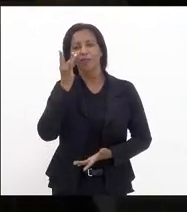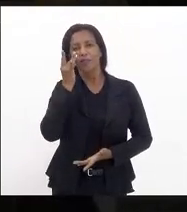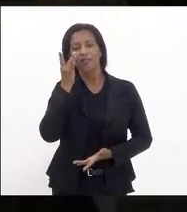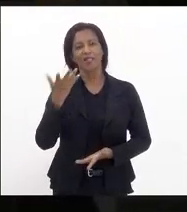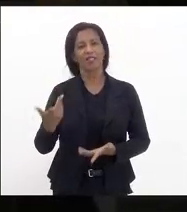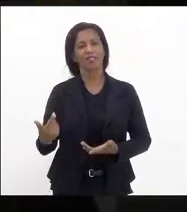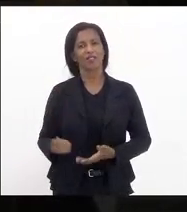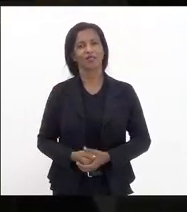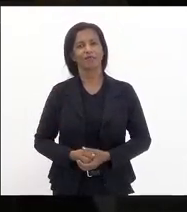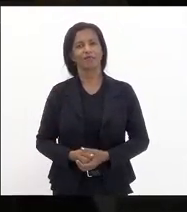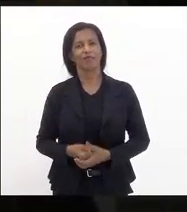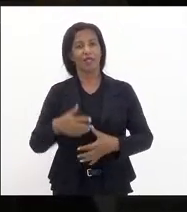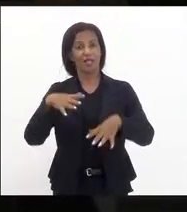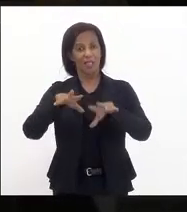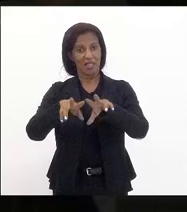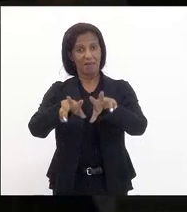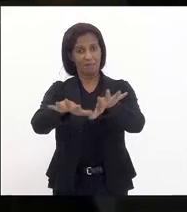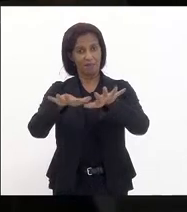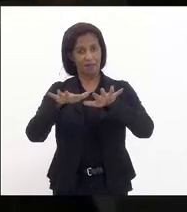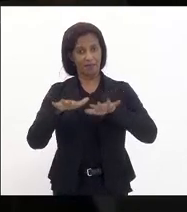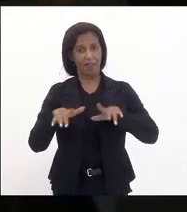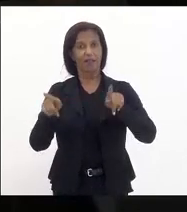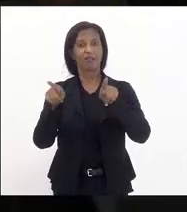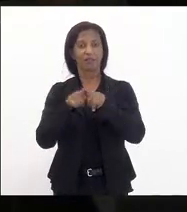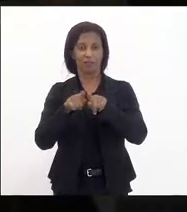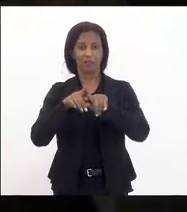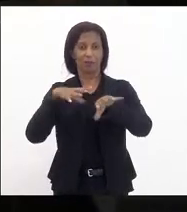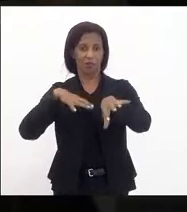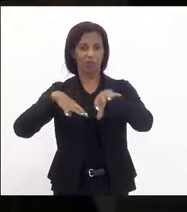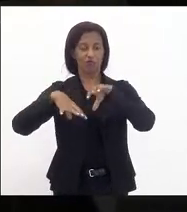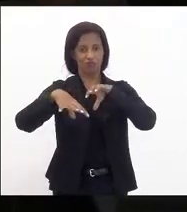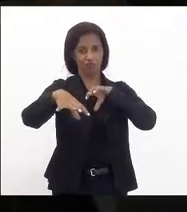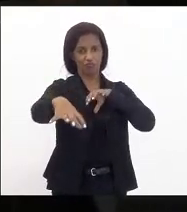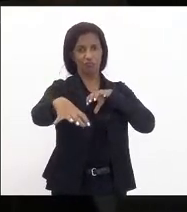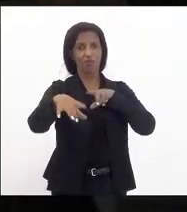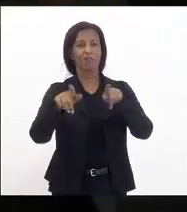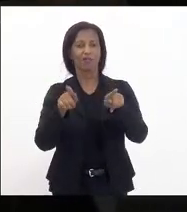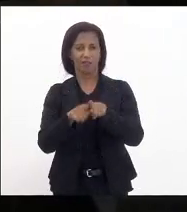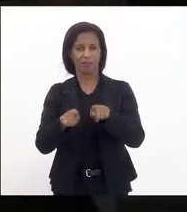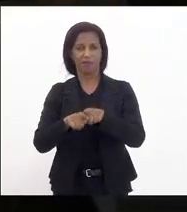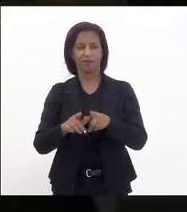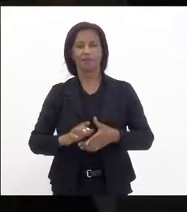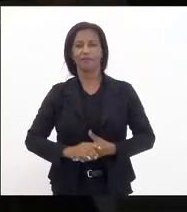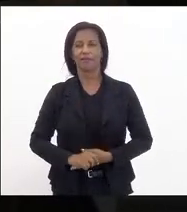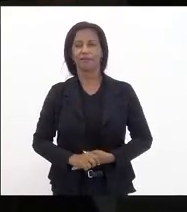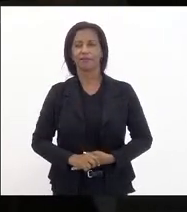em plenário e presentes remotamente